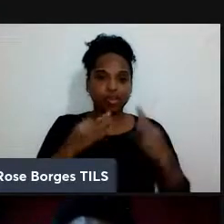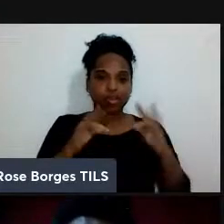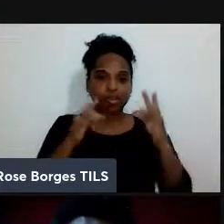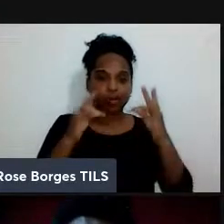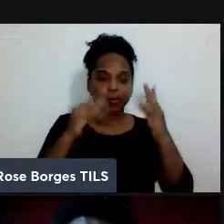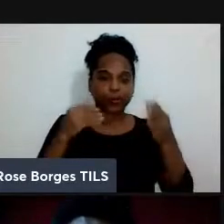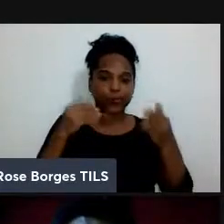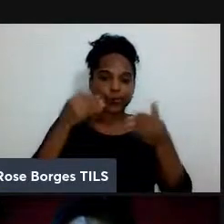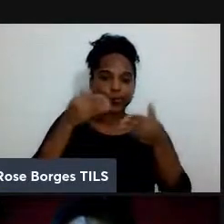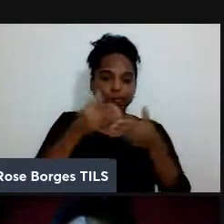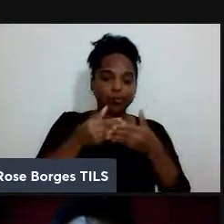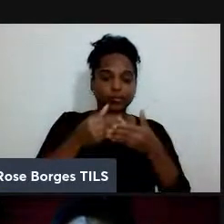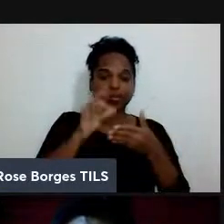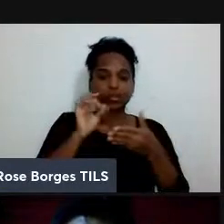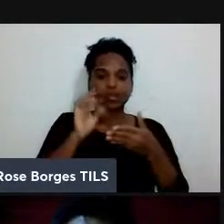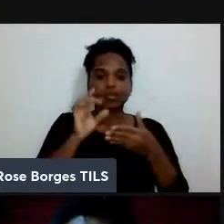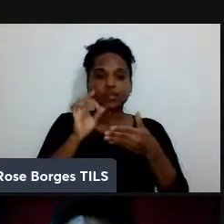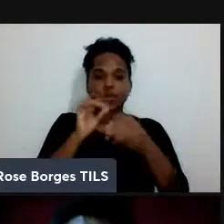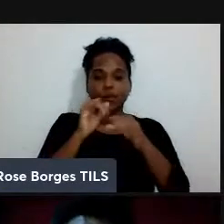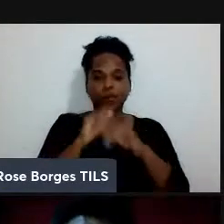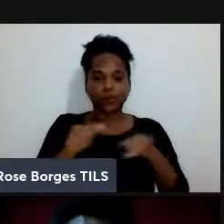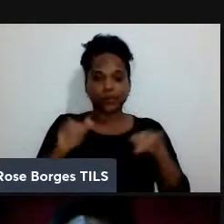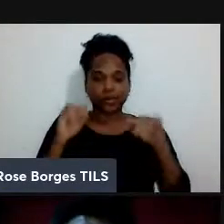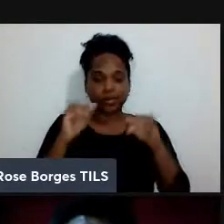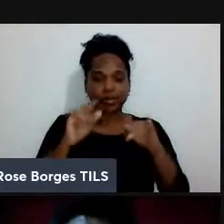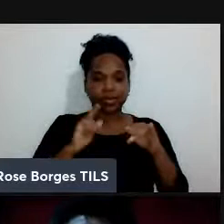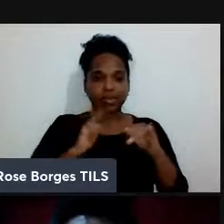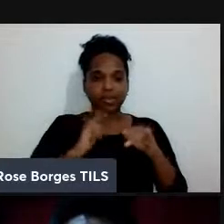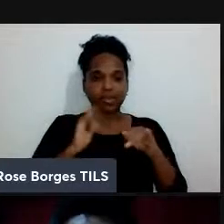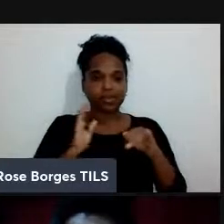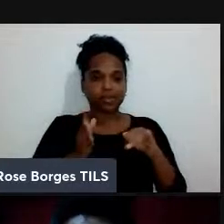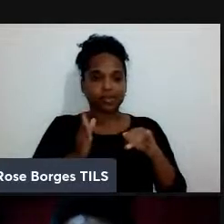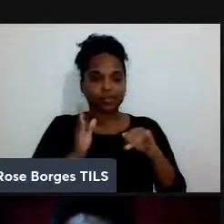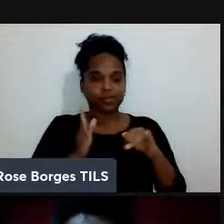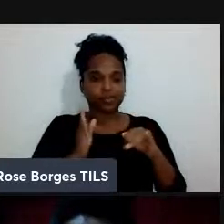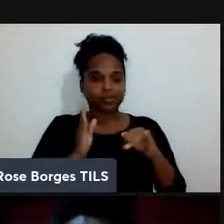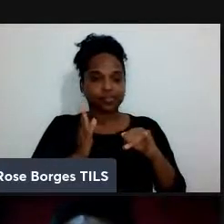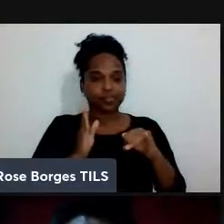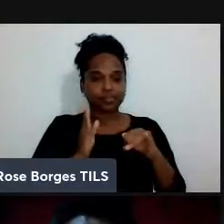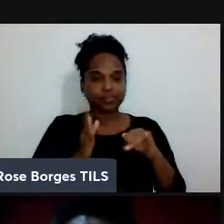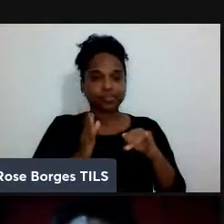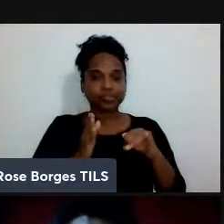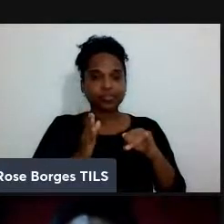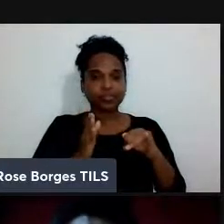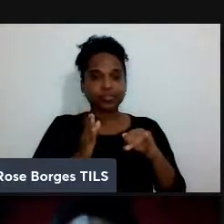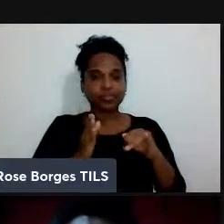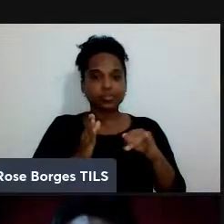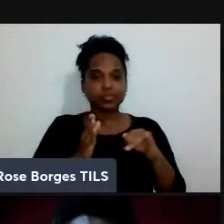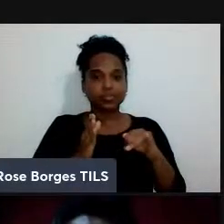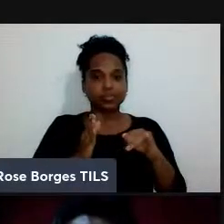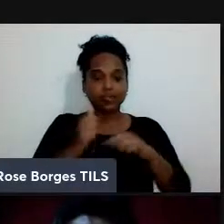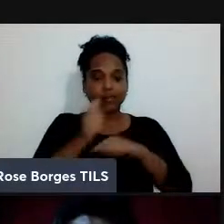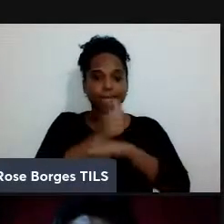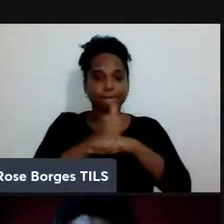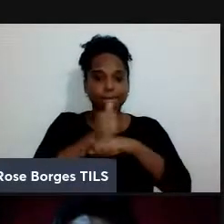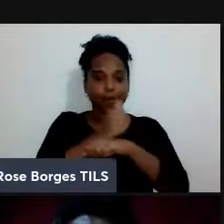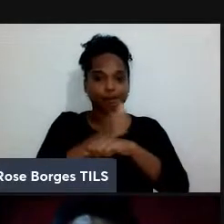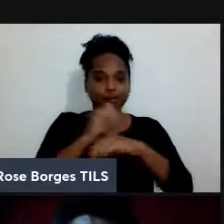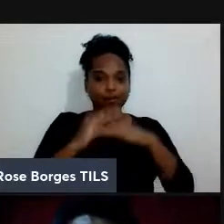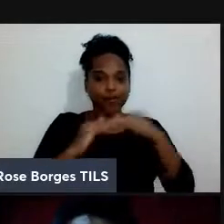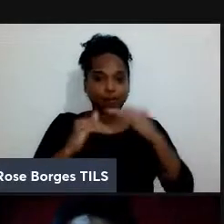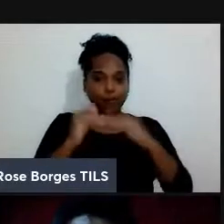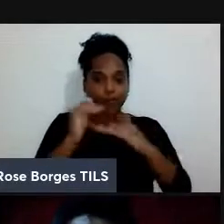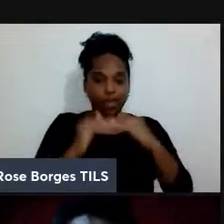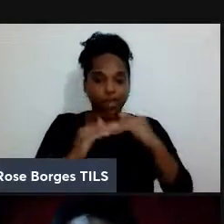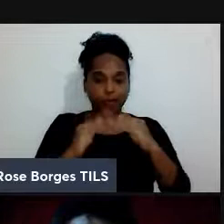para dizer que já existe uma demanda por profissional especializado então no Brasil isso ainda